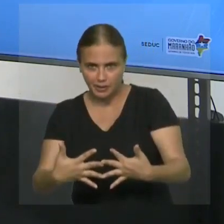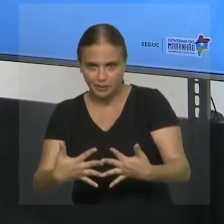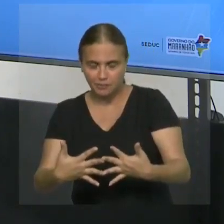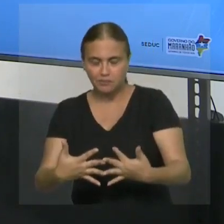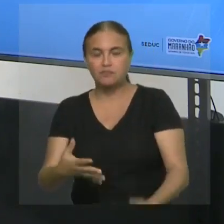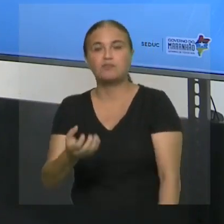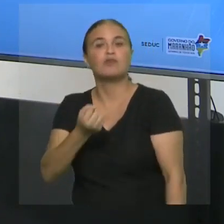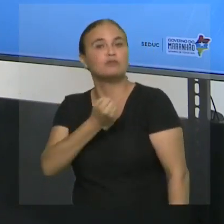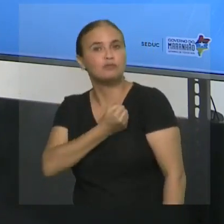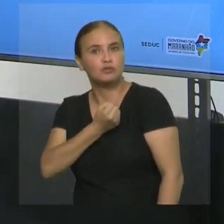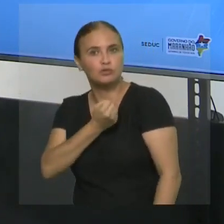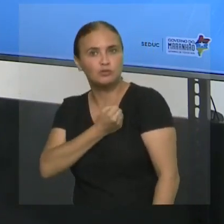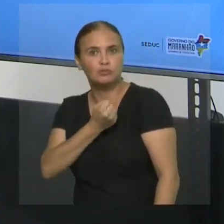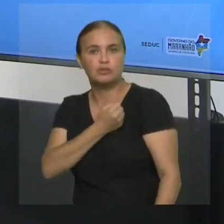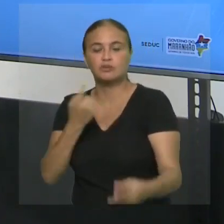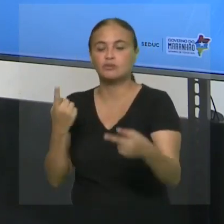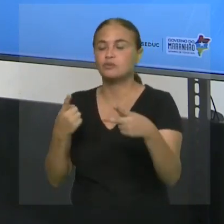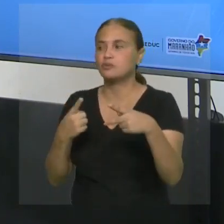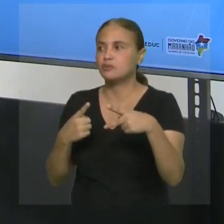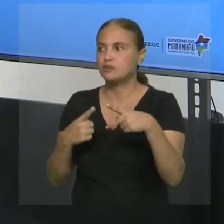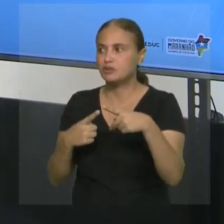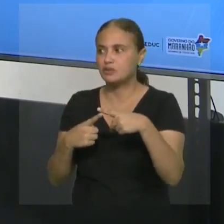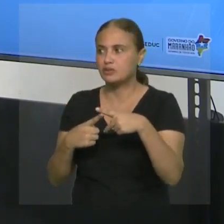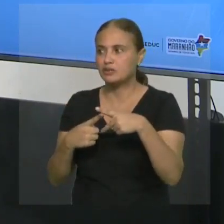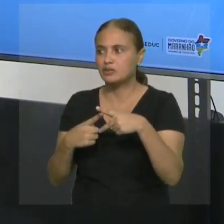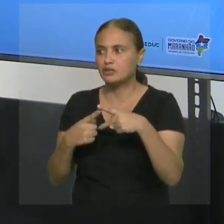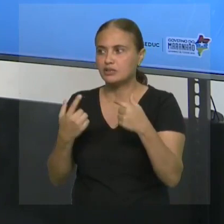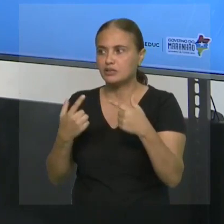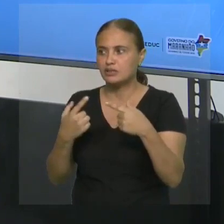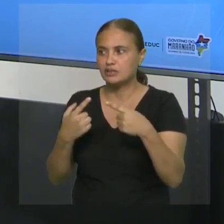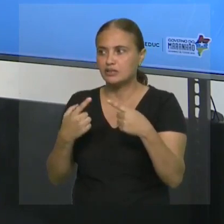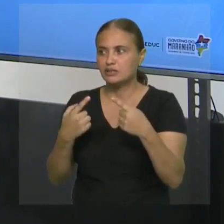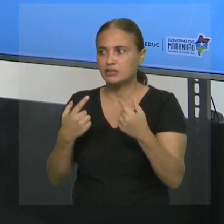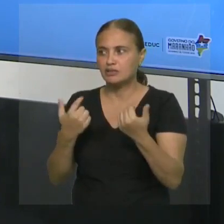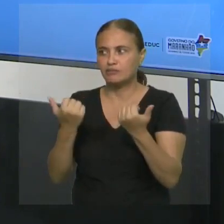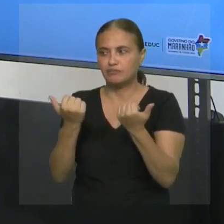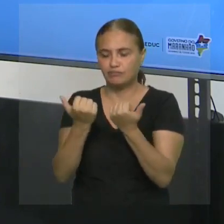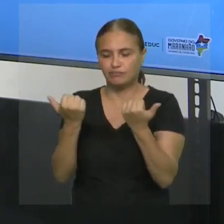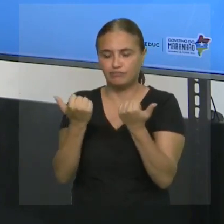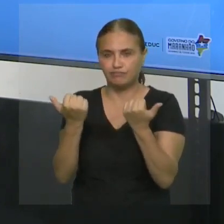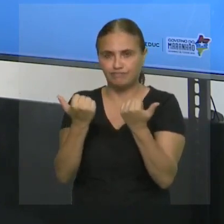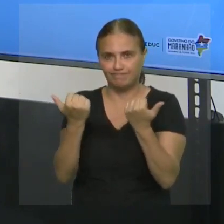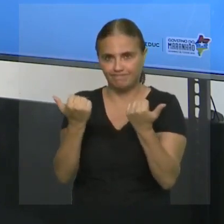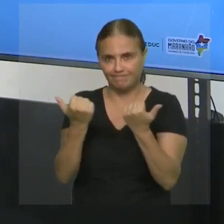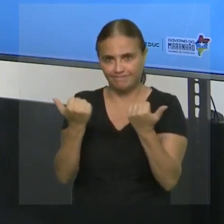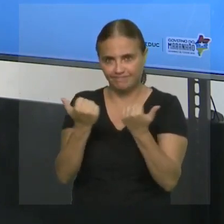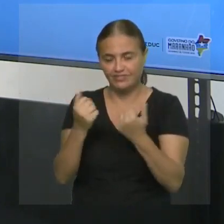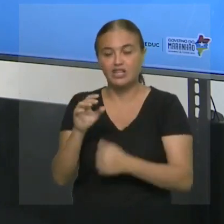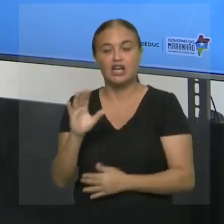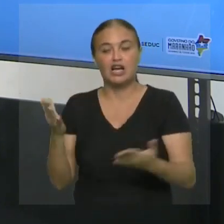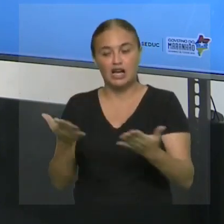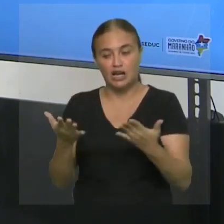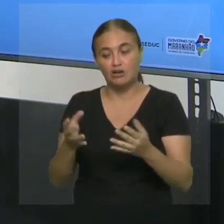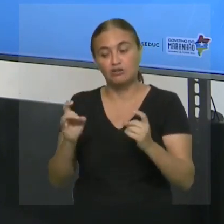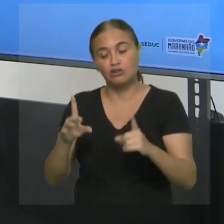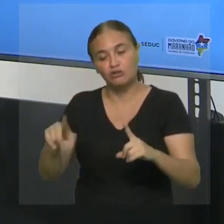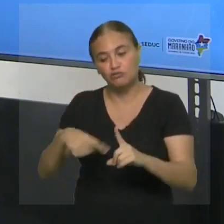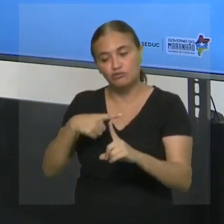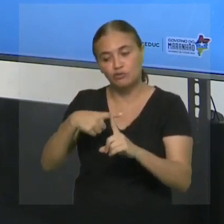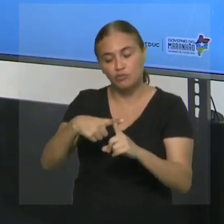conjunto dos números inteiros. Nessa primeira parte, nós vamos falar só de adição e